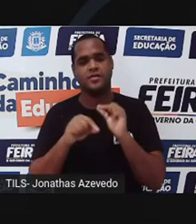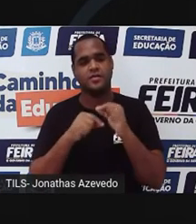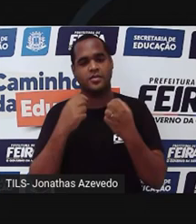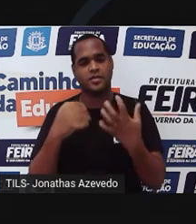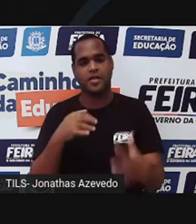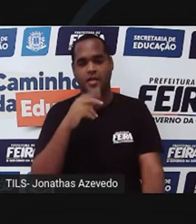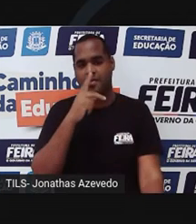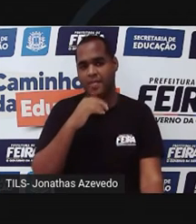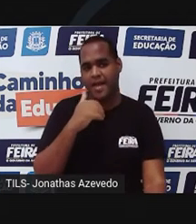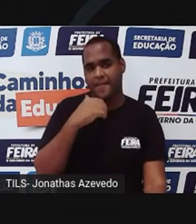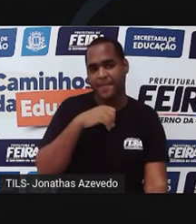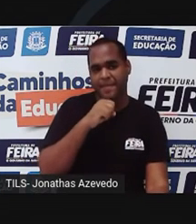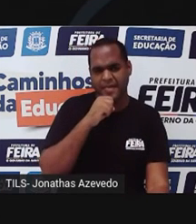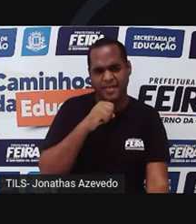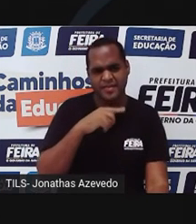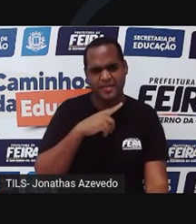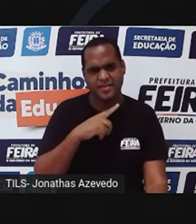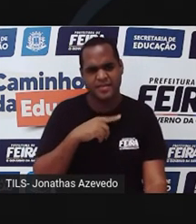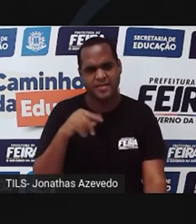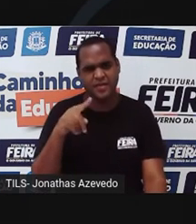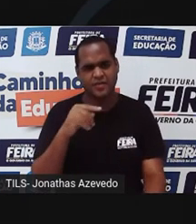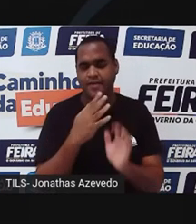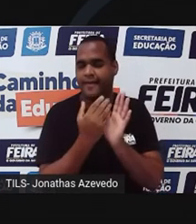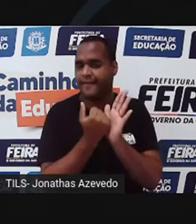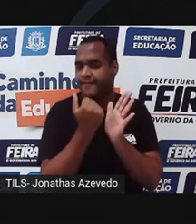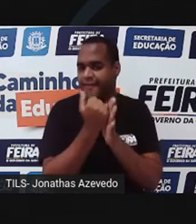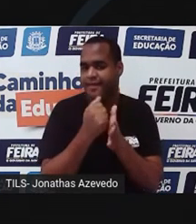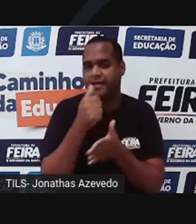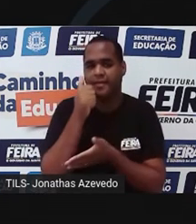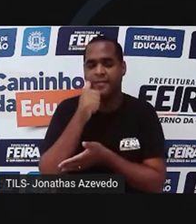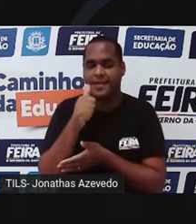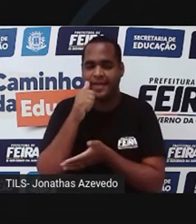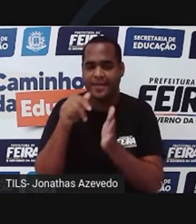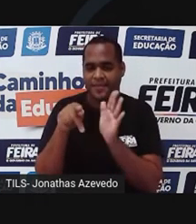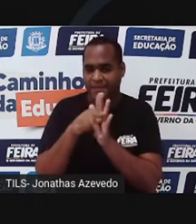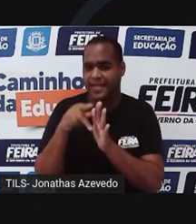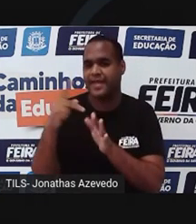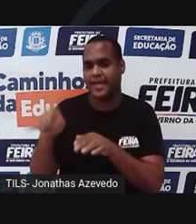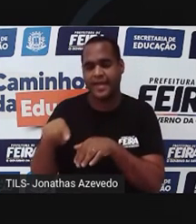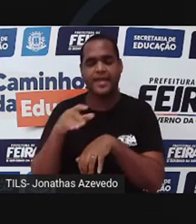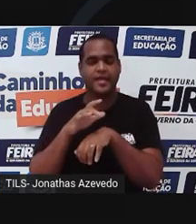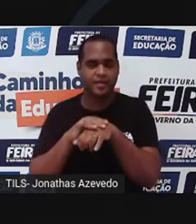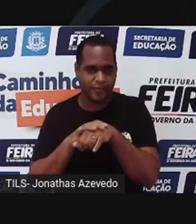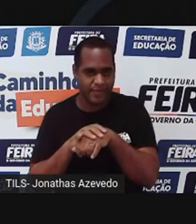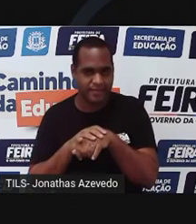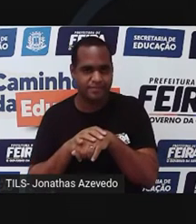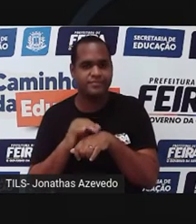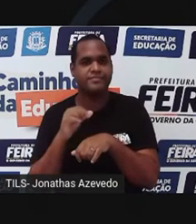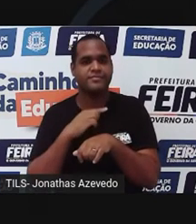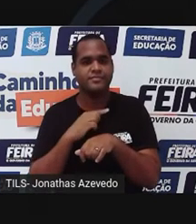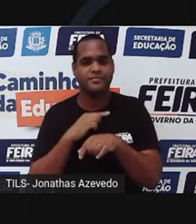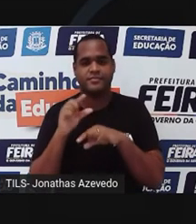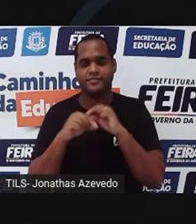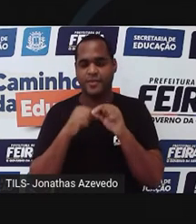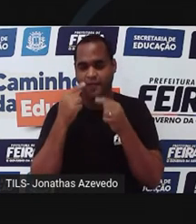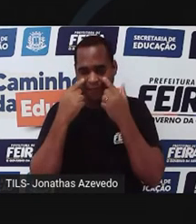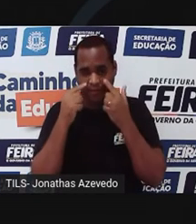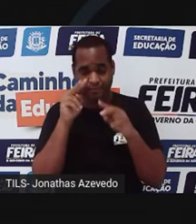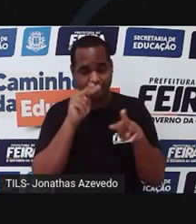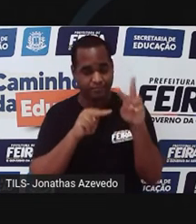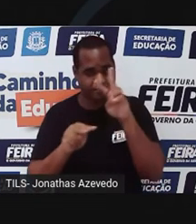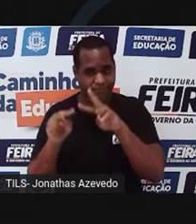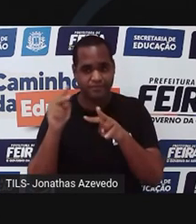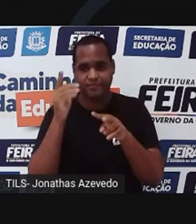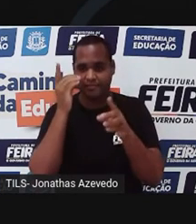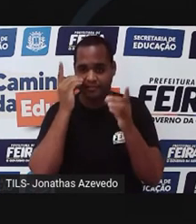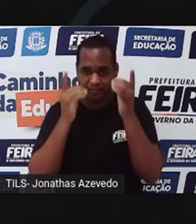vir do pai e tem que vir da mãe. E muitas vezes a mulher é portadora da doença, do distúrbio visual. A gente tem o hábito de